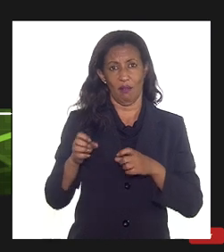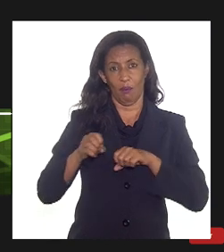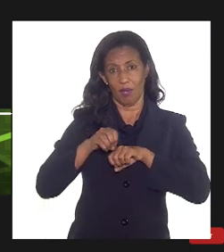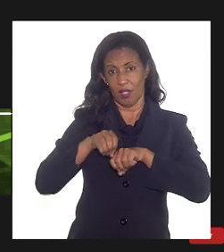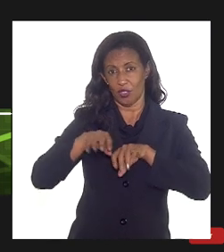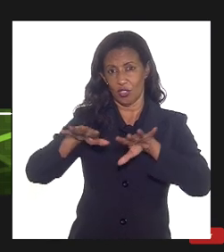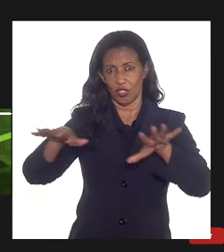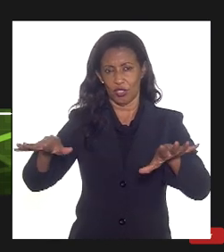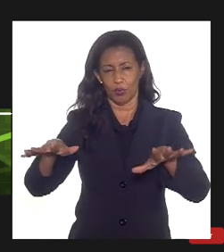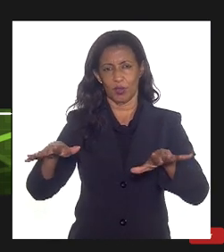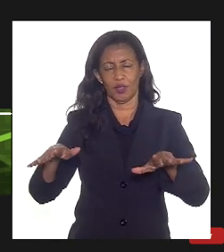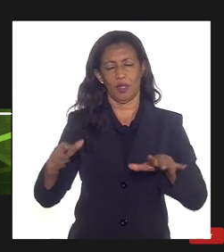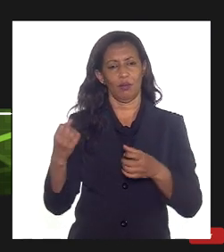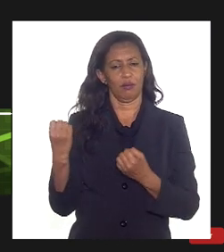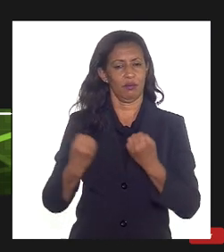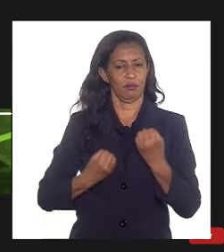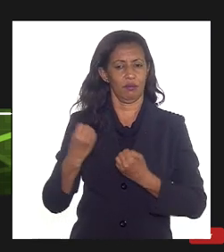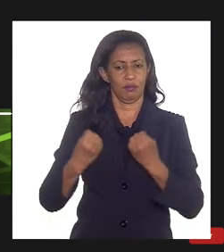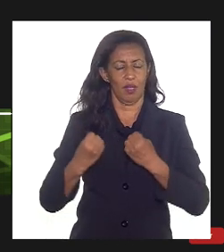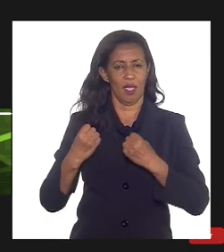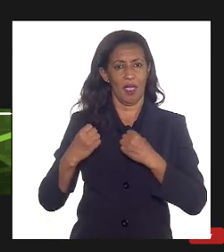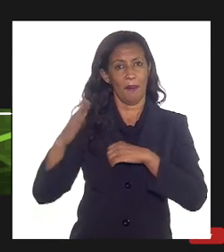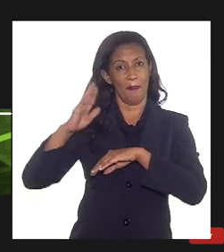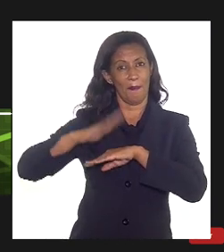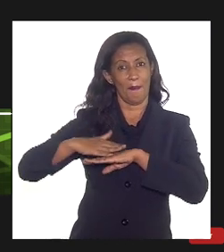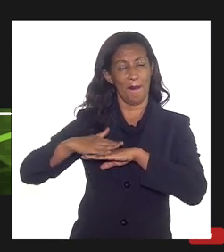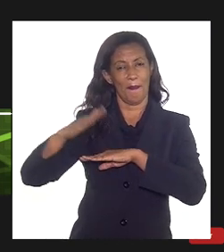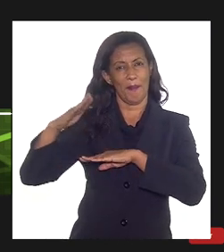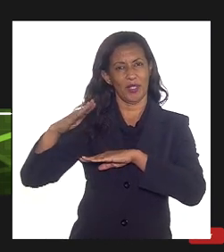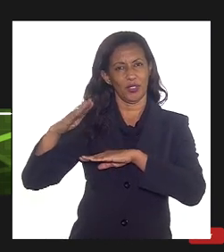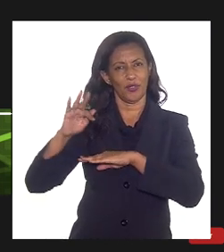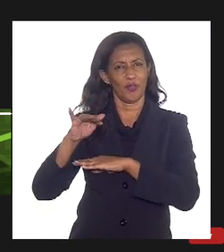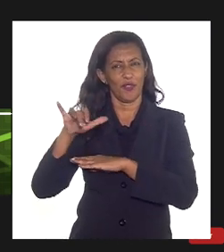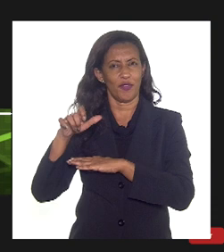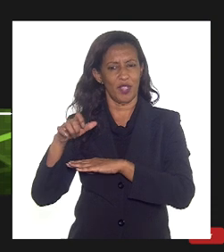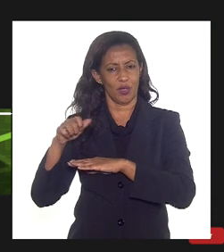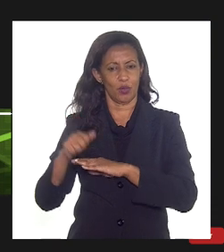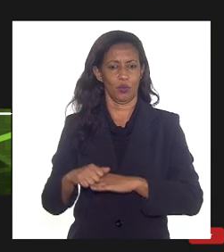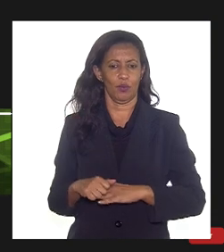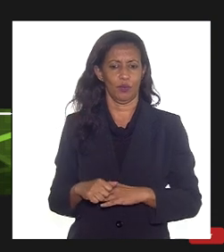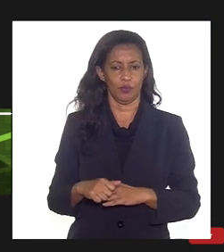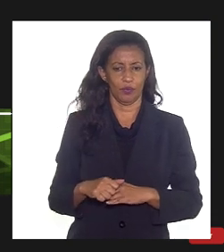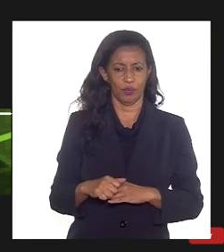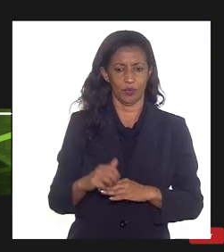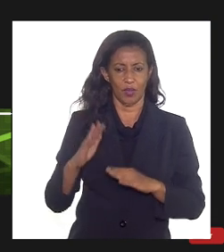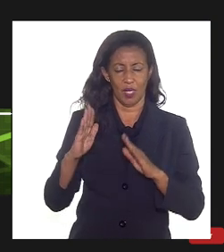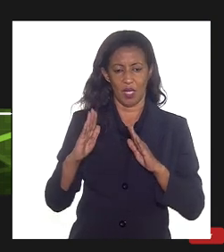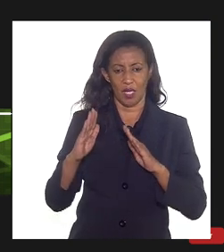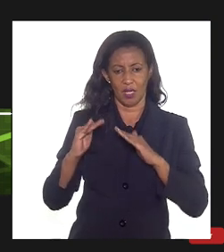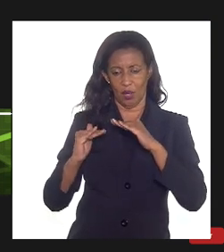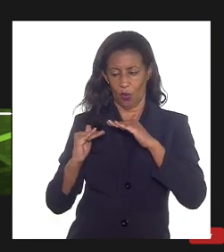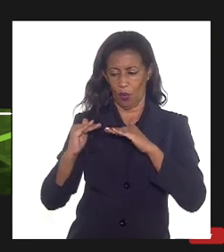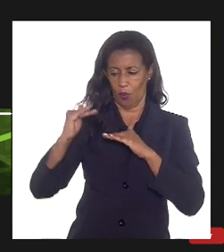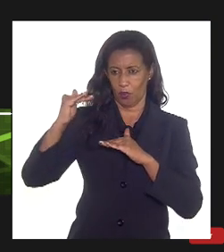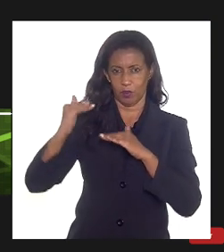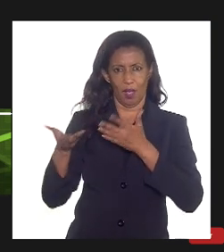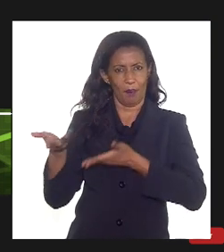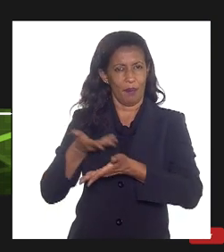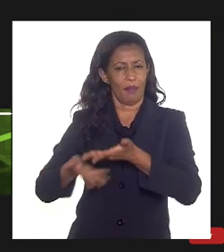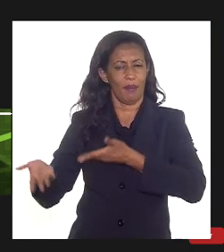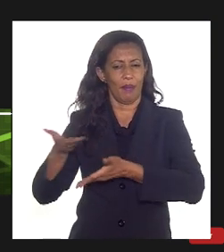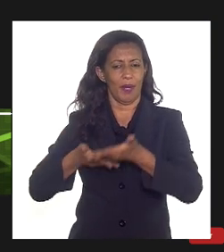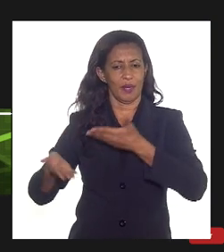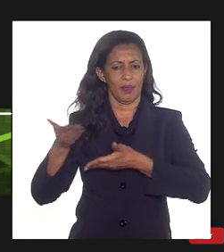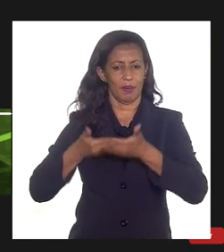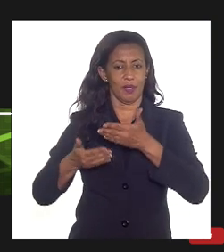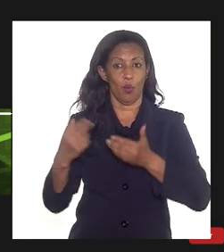transporte é um componente mais fixo então quando o preço absoluto baixa ele percentualmente aumenta a participação quando o